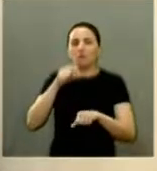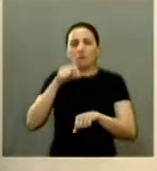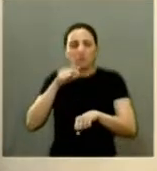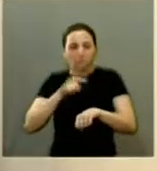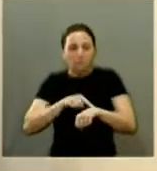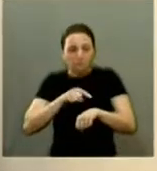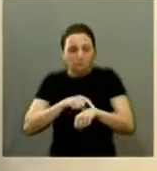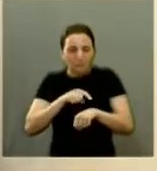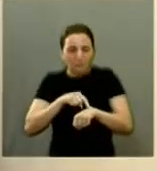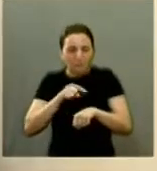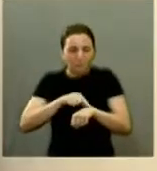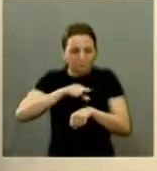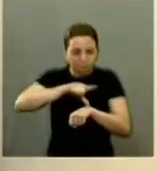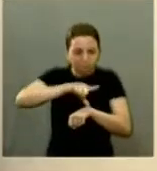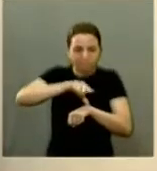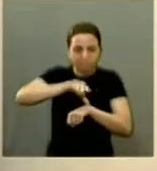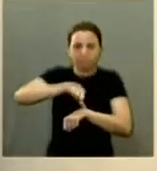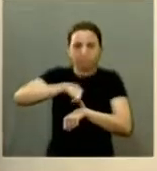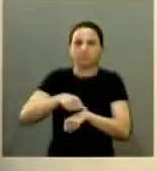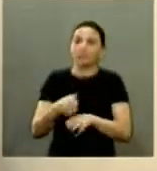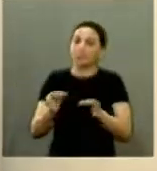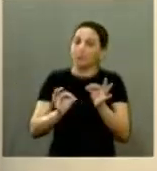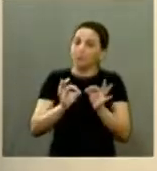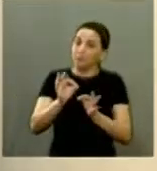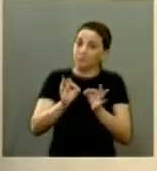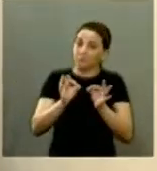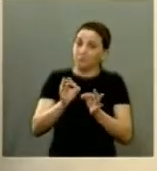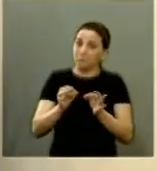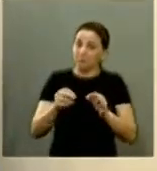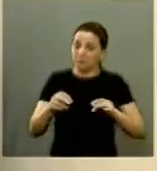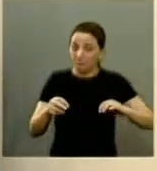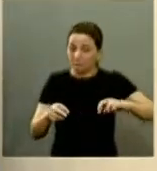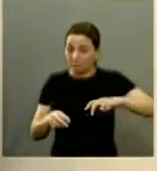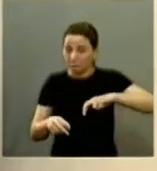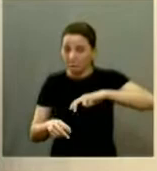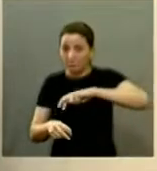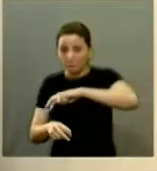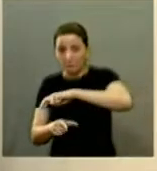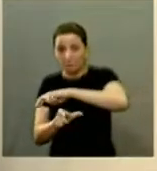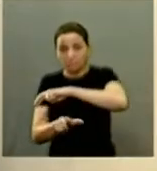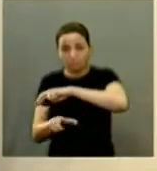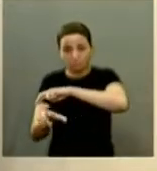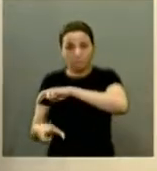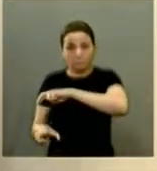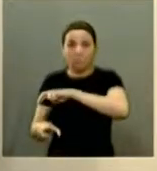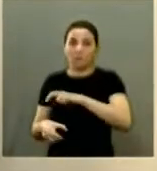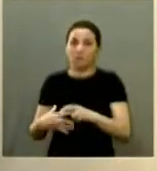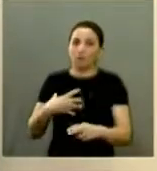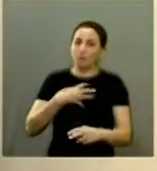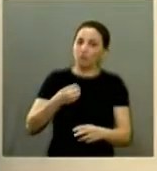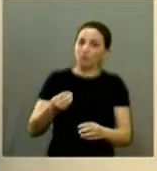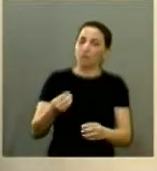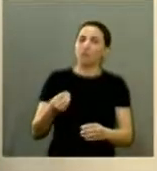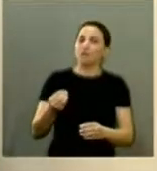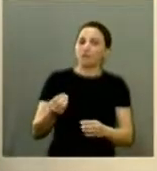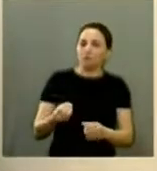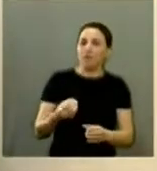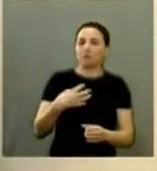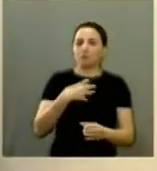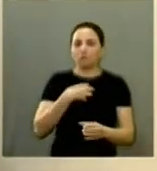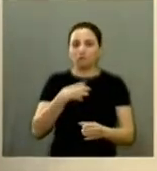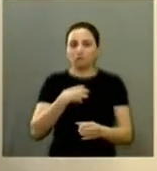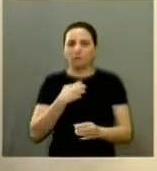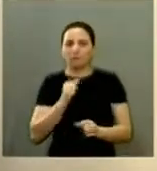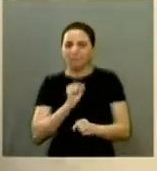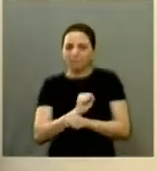cronômetro para a pessoa ter a condição de se preparar atravessar a rua com o seu filho com condições olha falta 3 segundos não vou